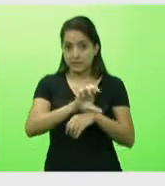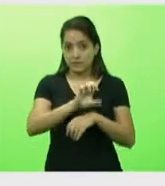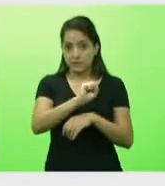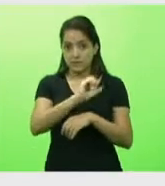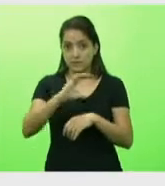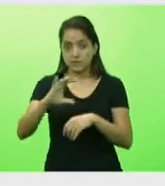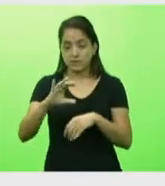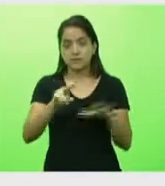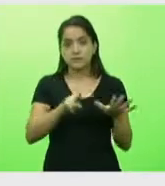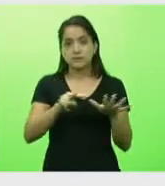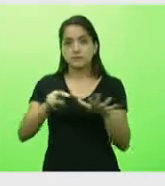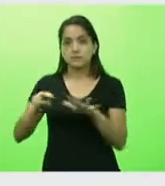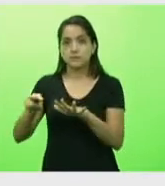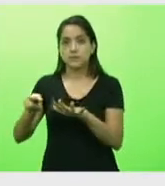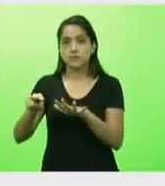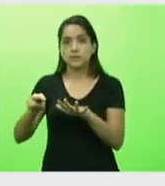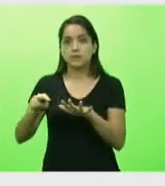semana.